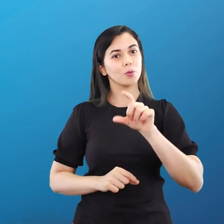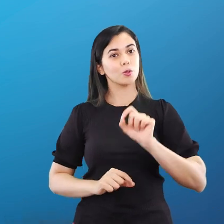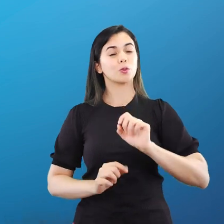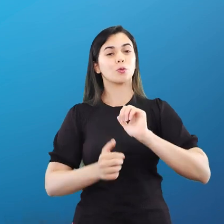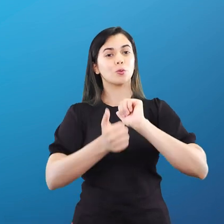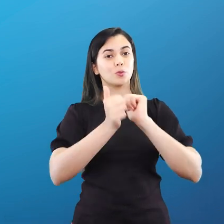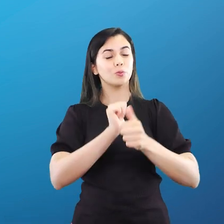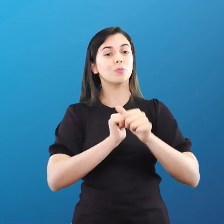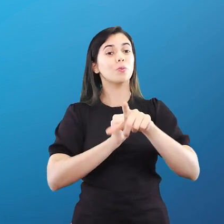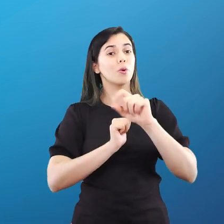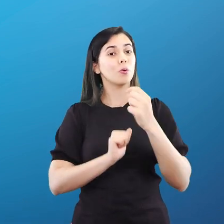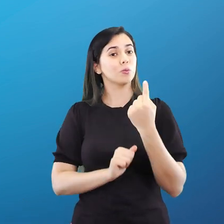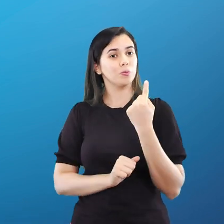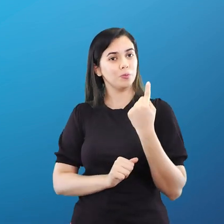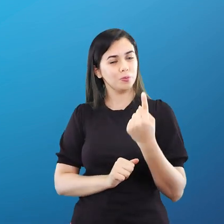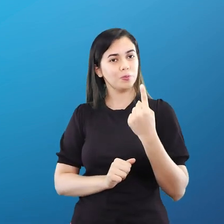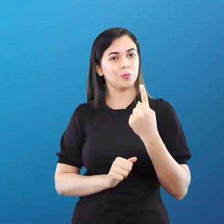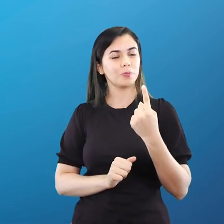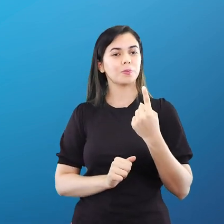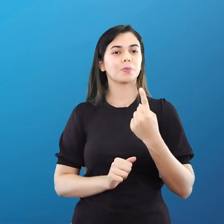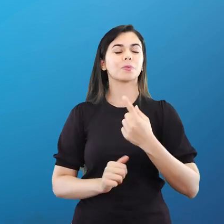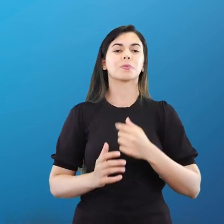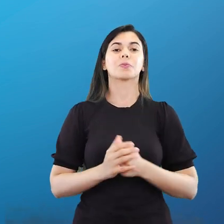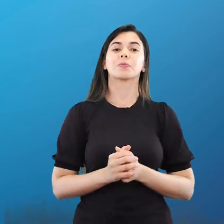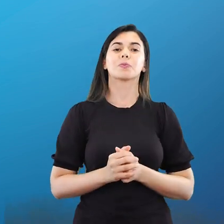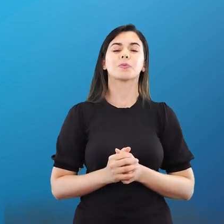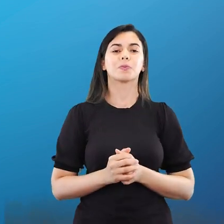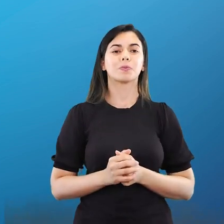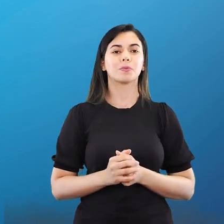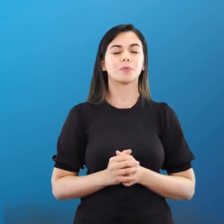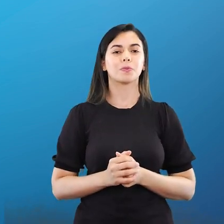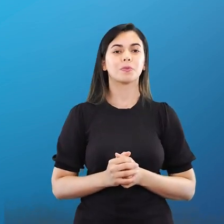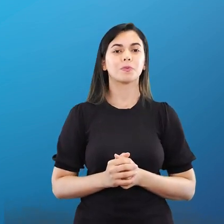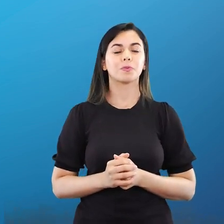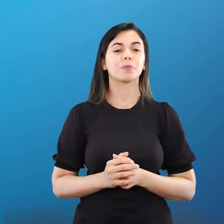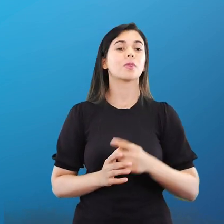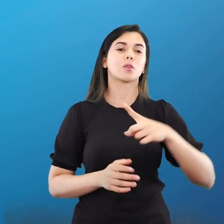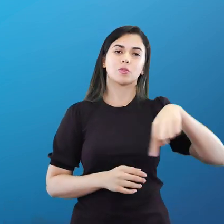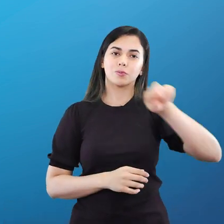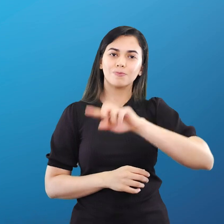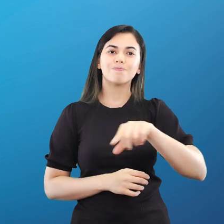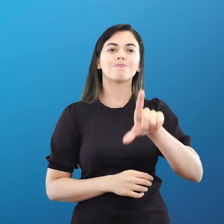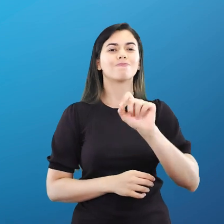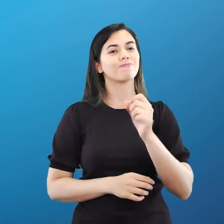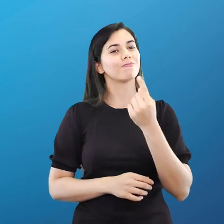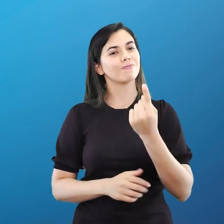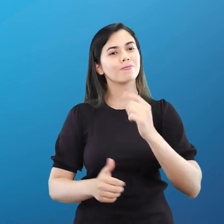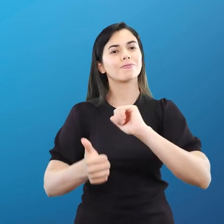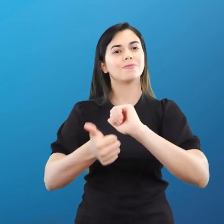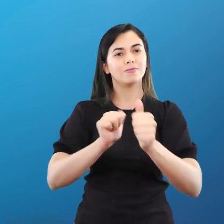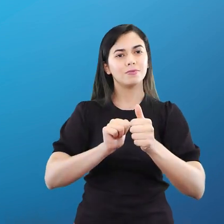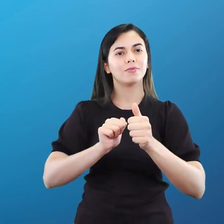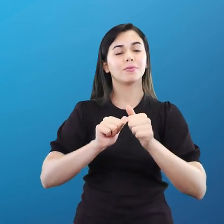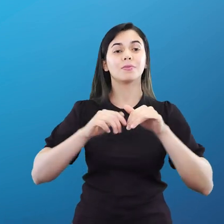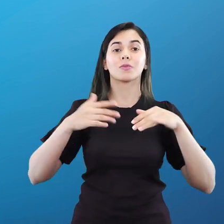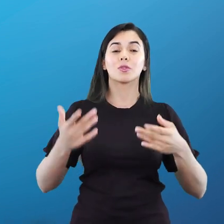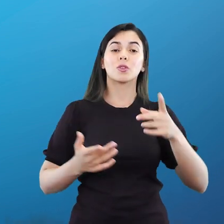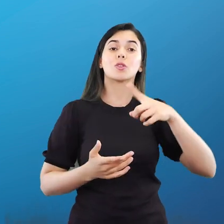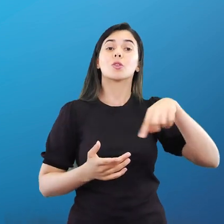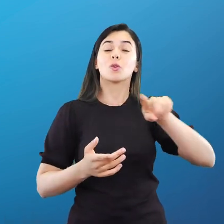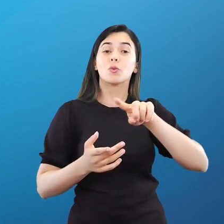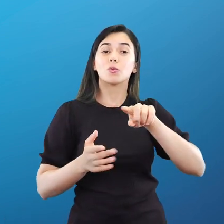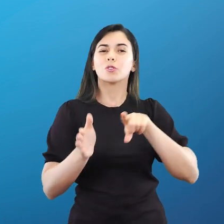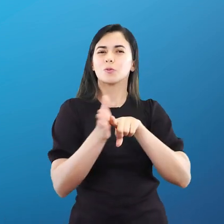esportes que eu trouxe pra vocês que estarão nos Jogos Olímpicos esse ano. Você vai escolher uma modalidade. Aí você vai fazer uma